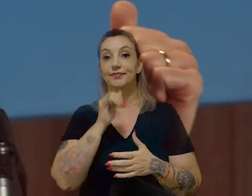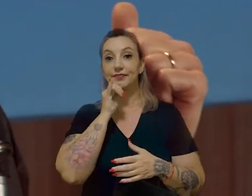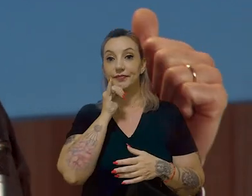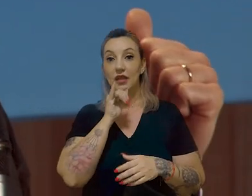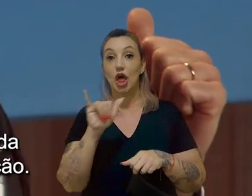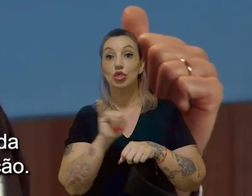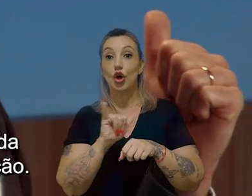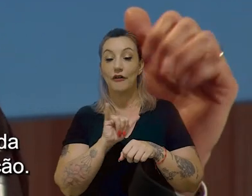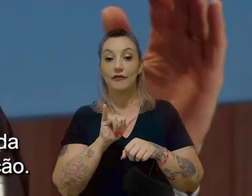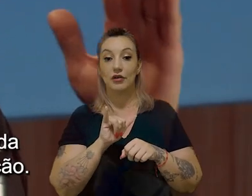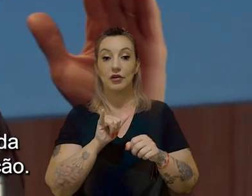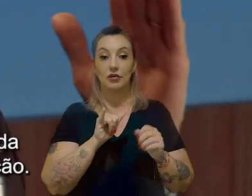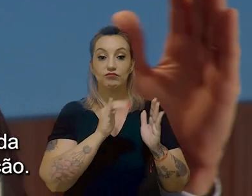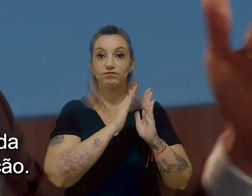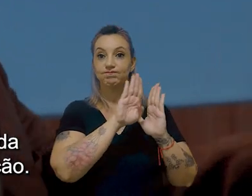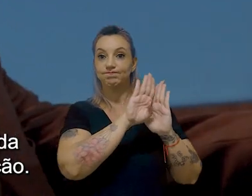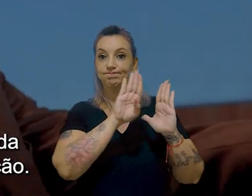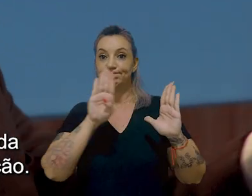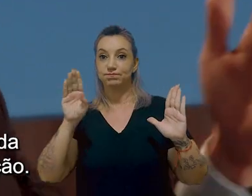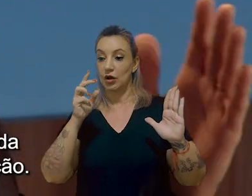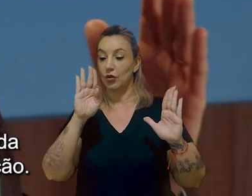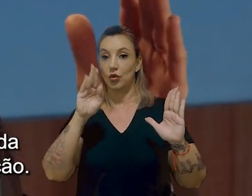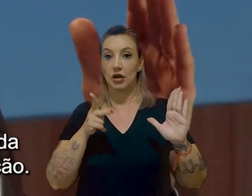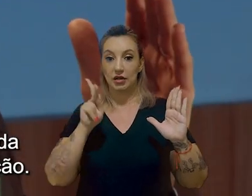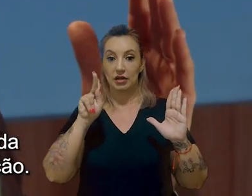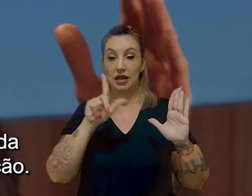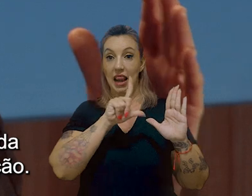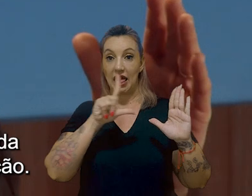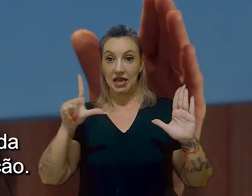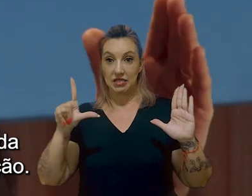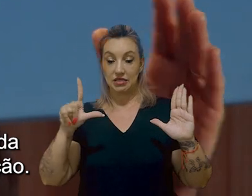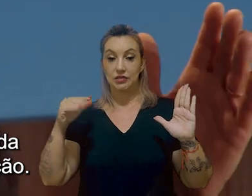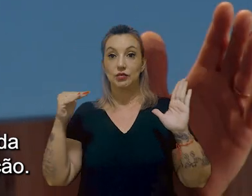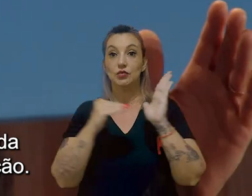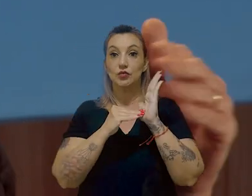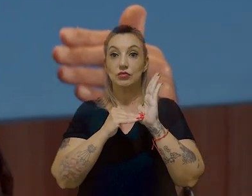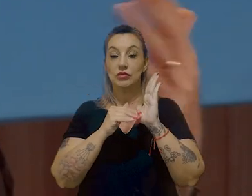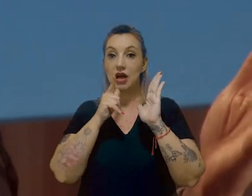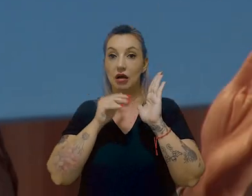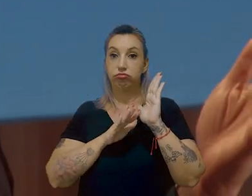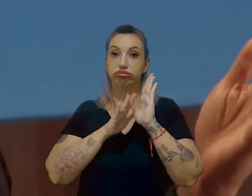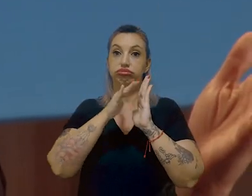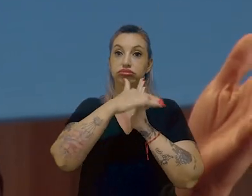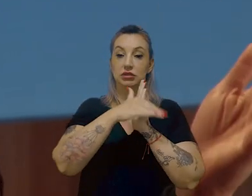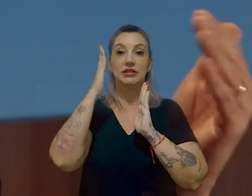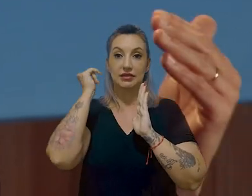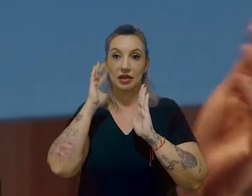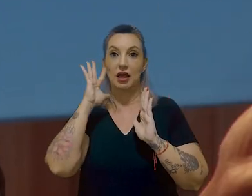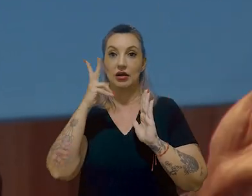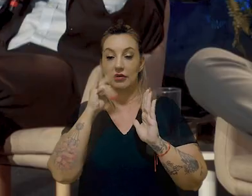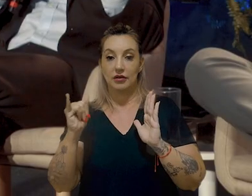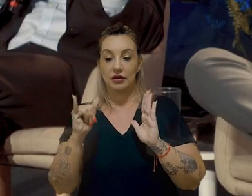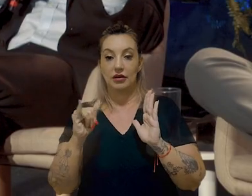por exemplo, Nova Iorque está construindo um muro de quatro quilômetros ao longo de toda aquela área leste deles para segurar inundação que eles sabem que vão chegar